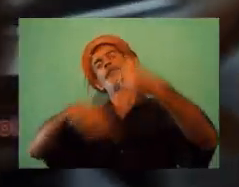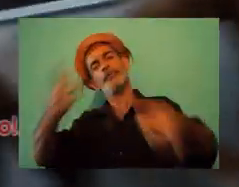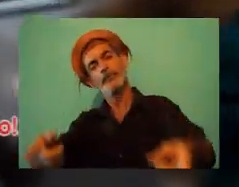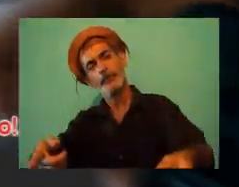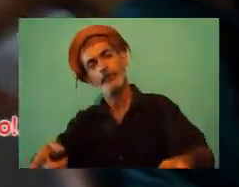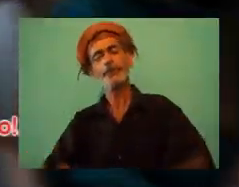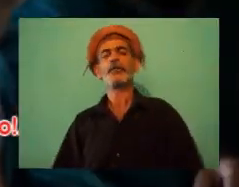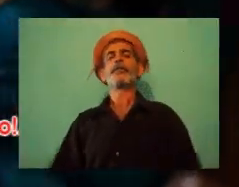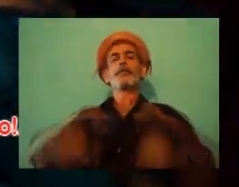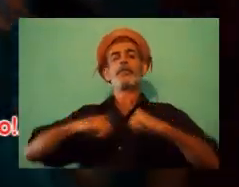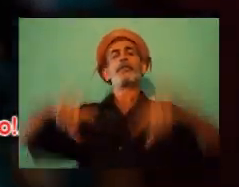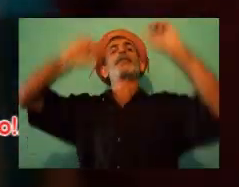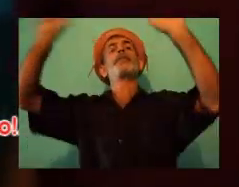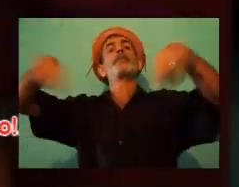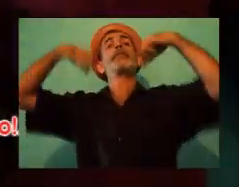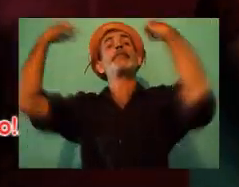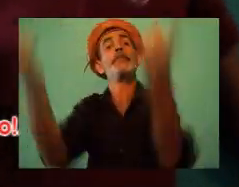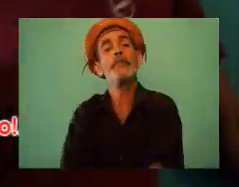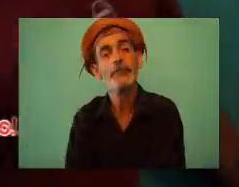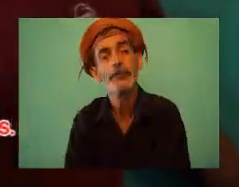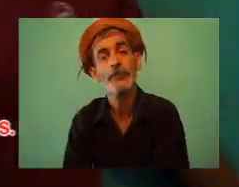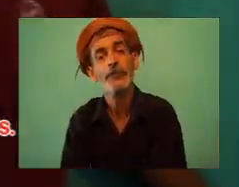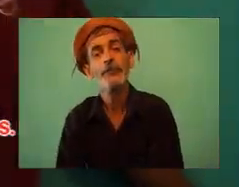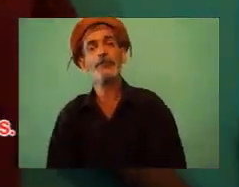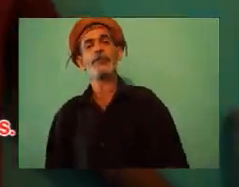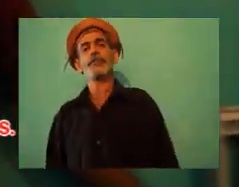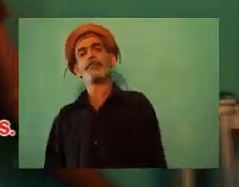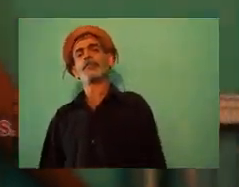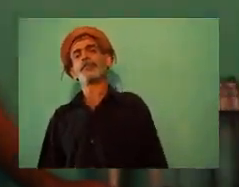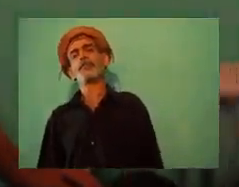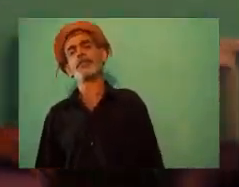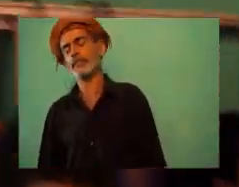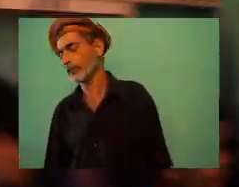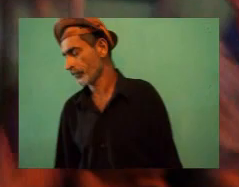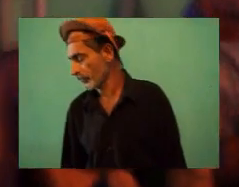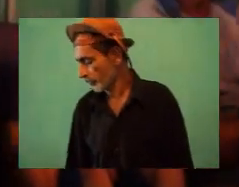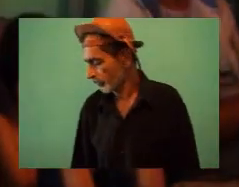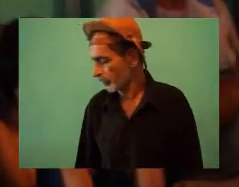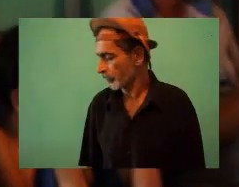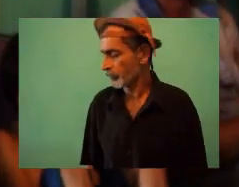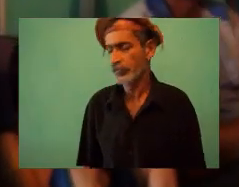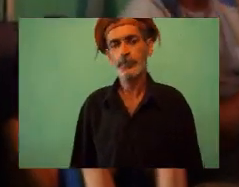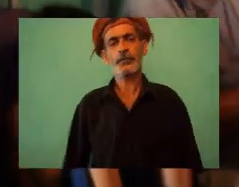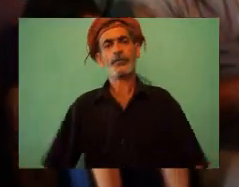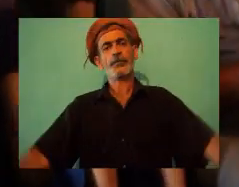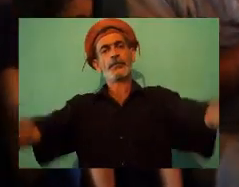eu, de novo, outra vez